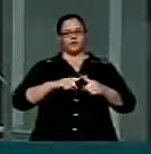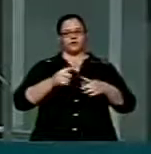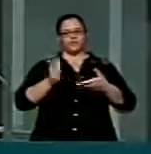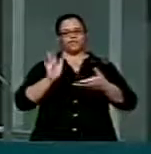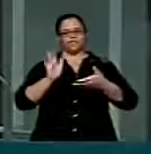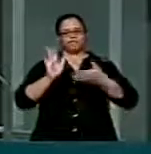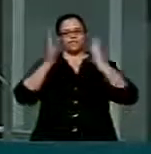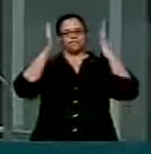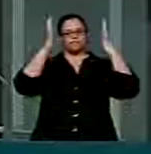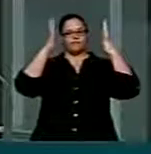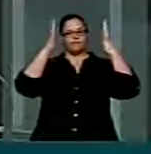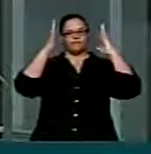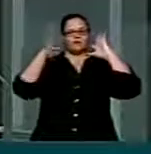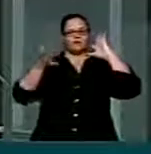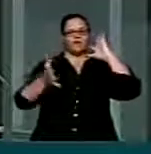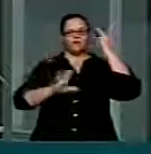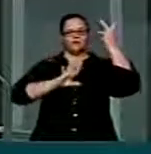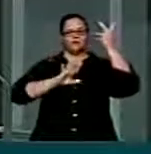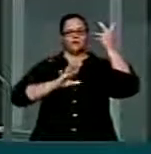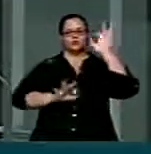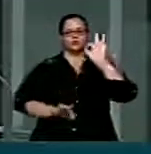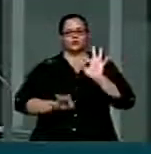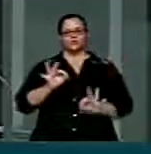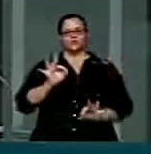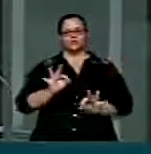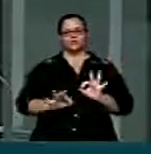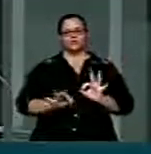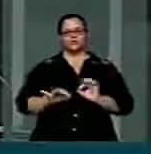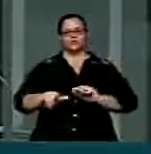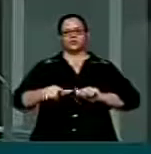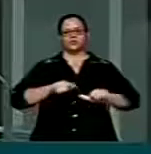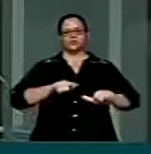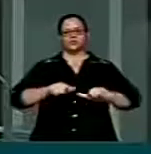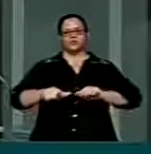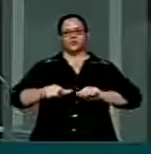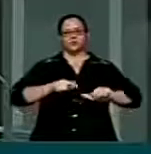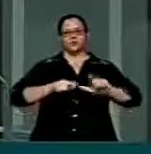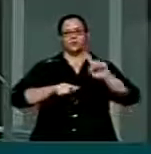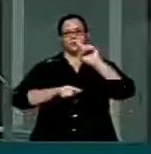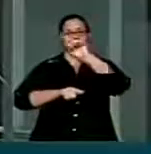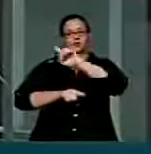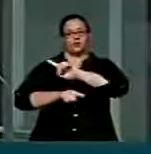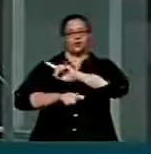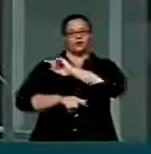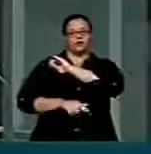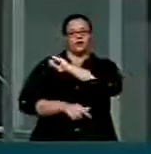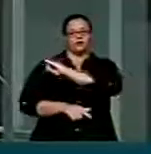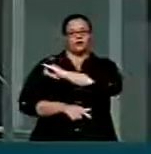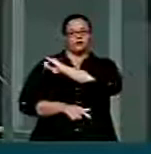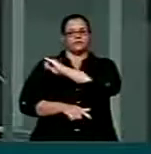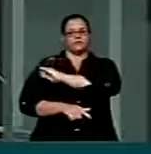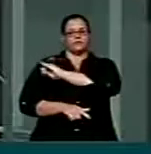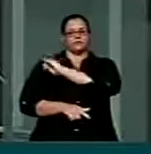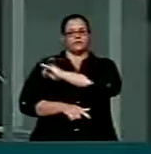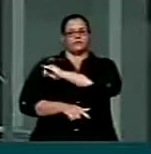a decisão da Justiça do Trabalho no Rio de Janeiro que